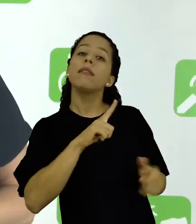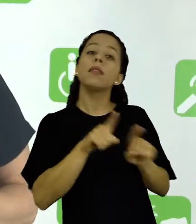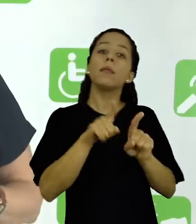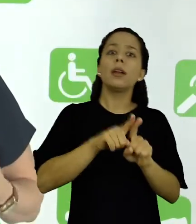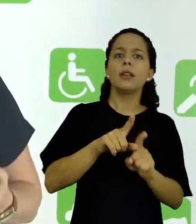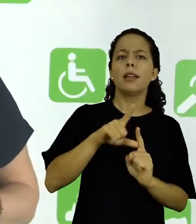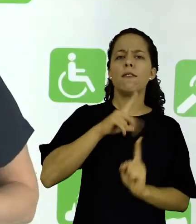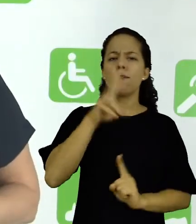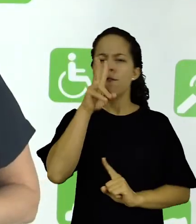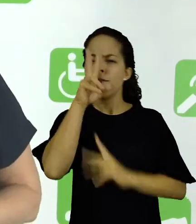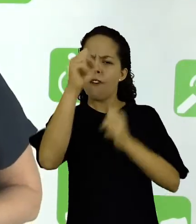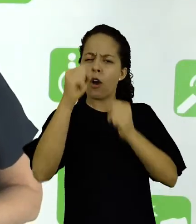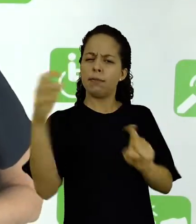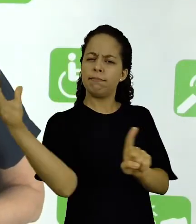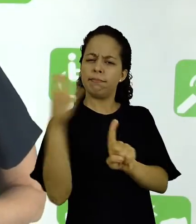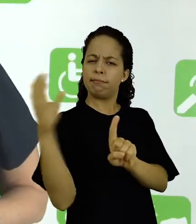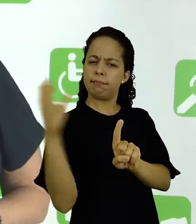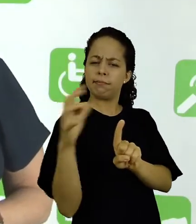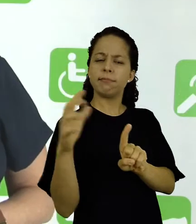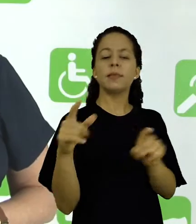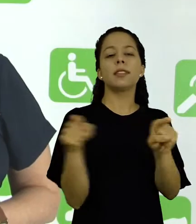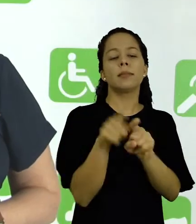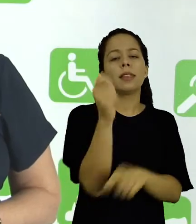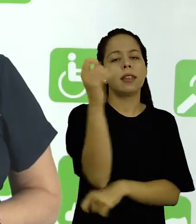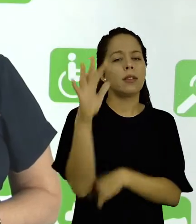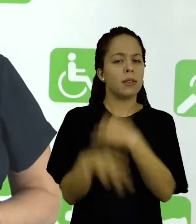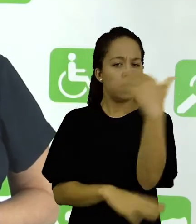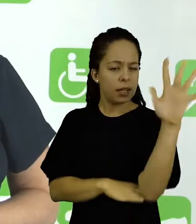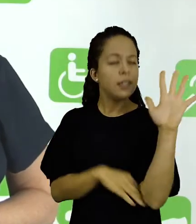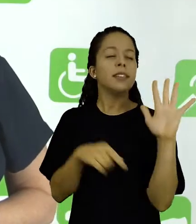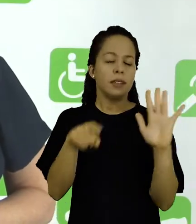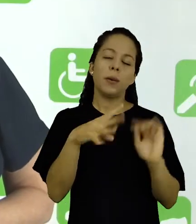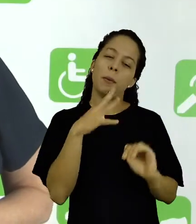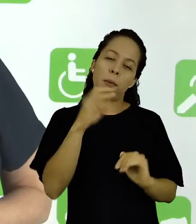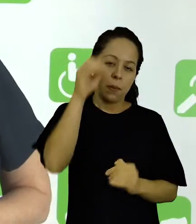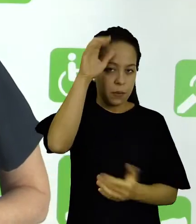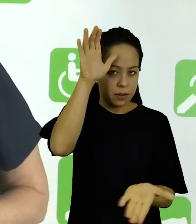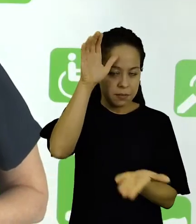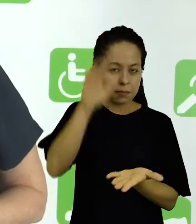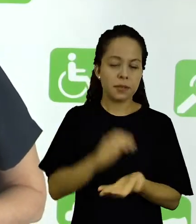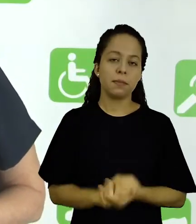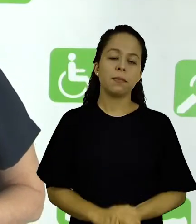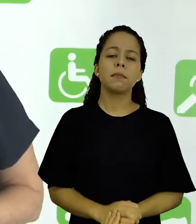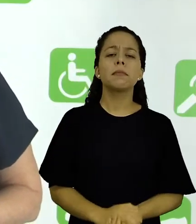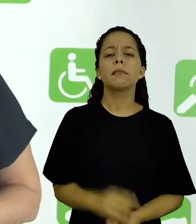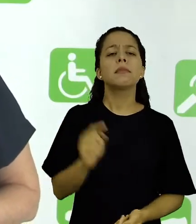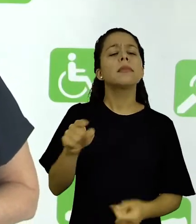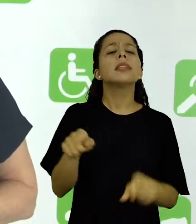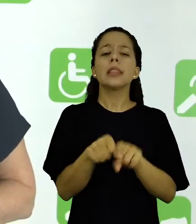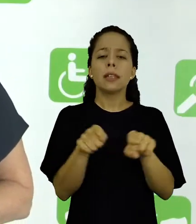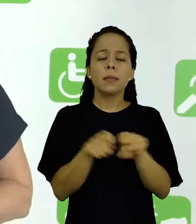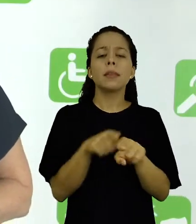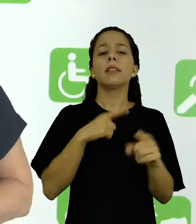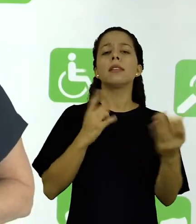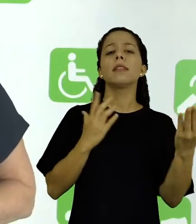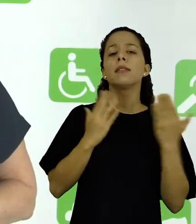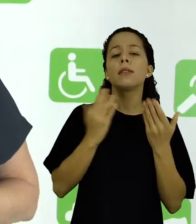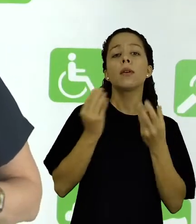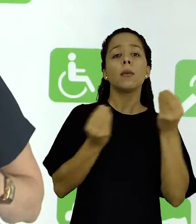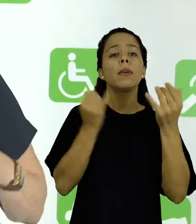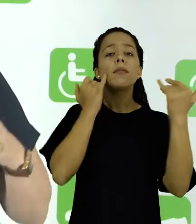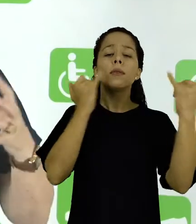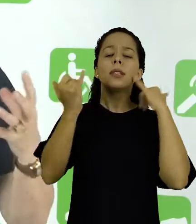universo, sobre as leis da natureza. Esse tipo de conhecimento, ele está relacionado também